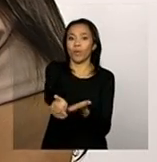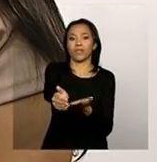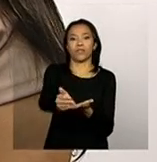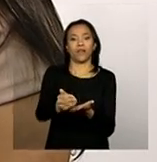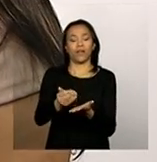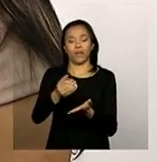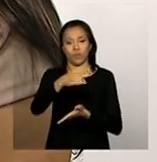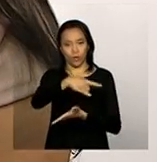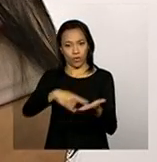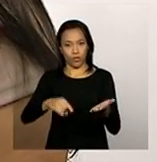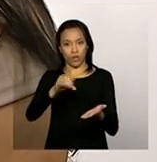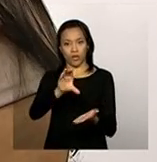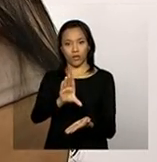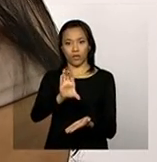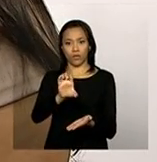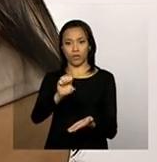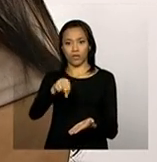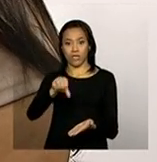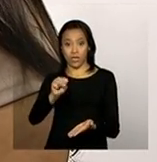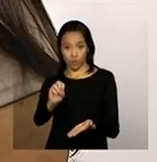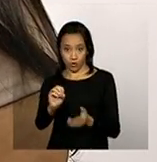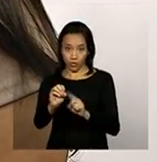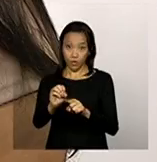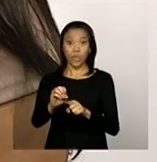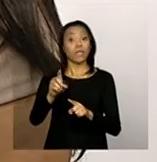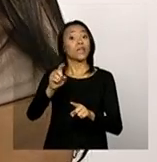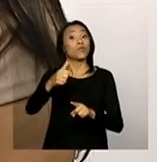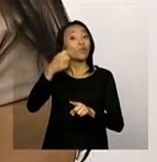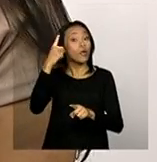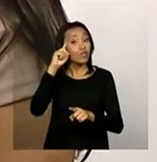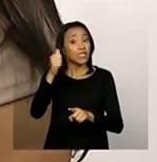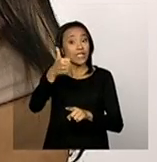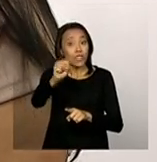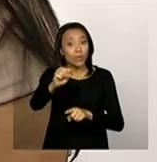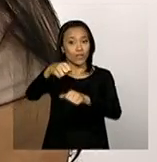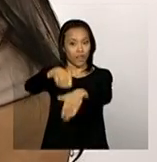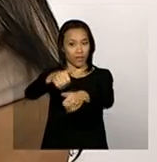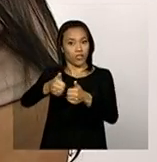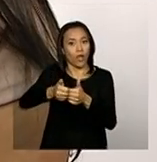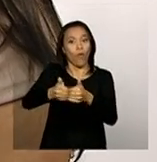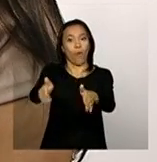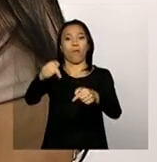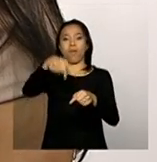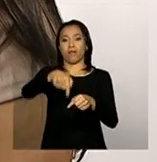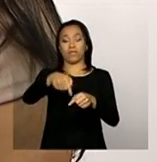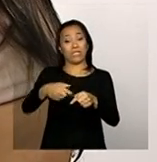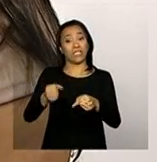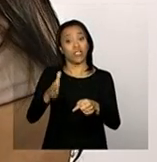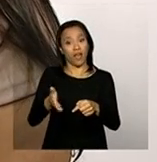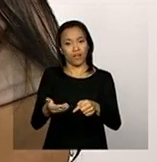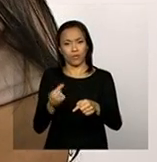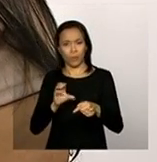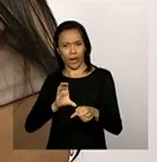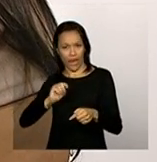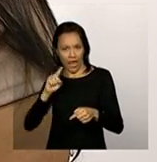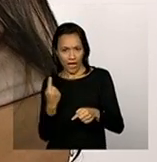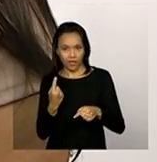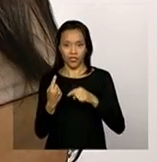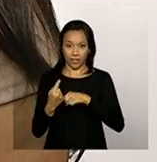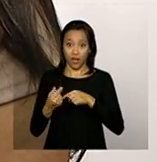inclusive antes da data lá do 18 de setembro, que é a data inicial do Censo, se ele quiser já entrar no Cadastro Suas e já efetuar esse